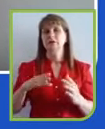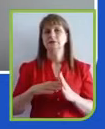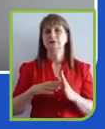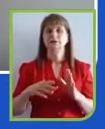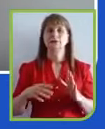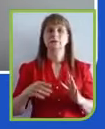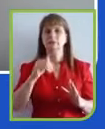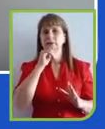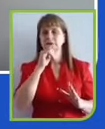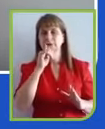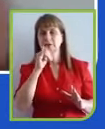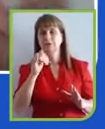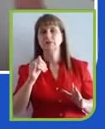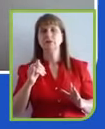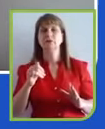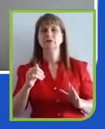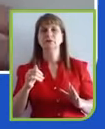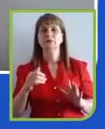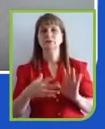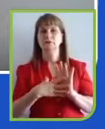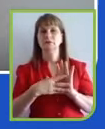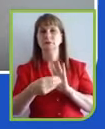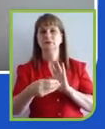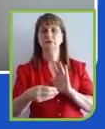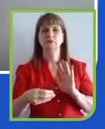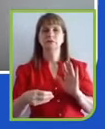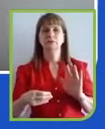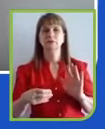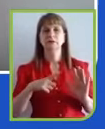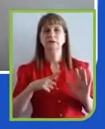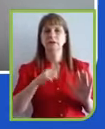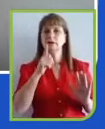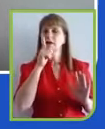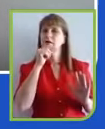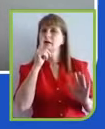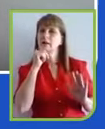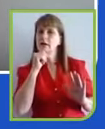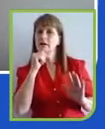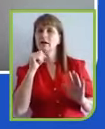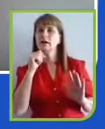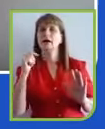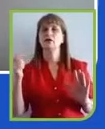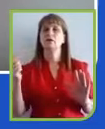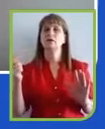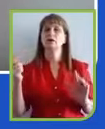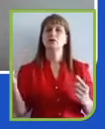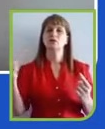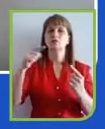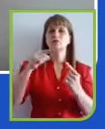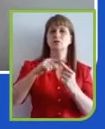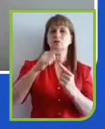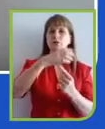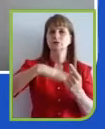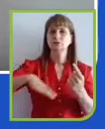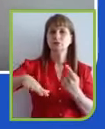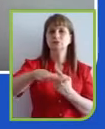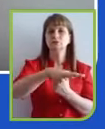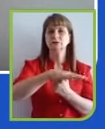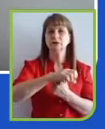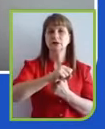a questão, a gente tem a água, né, com propósito social, a gente vê o Guaraná com a questão da embalagem reciclada,